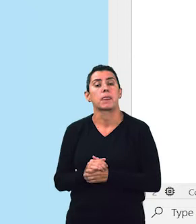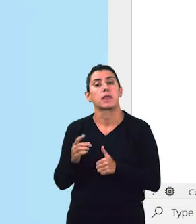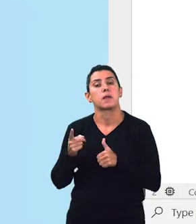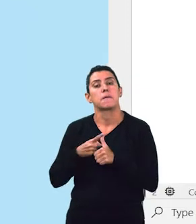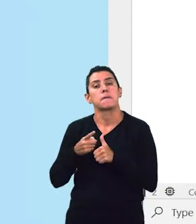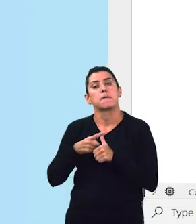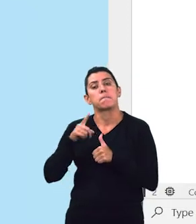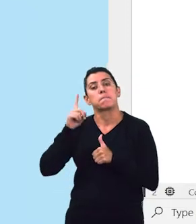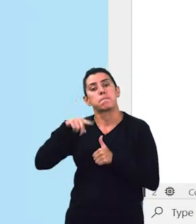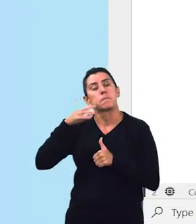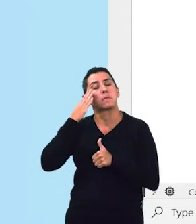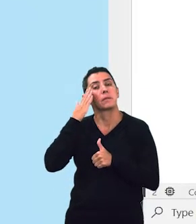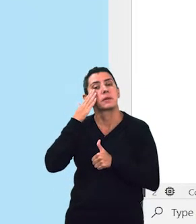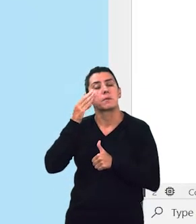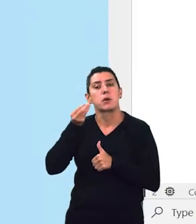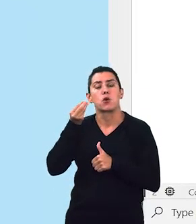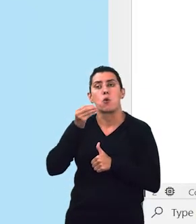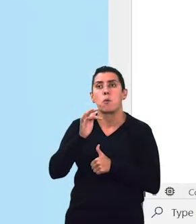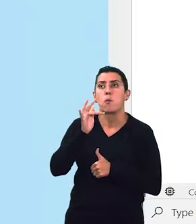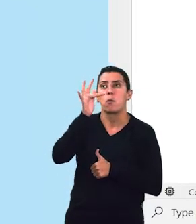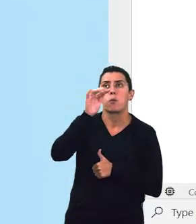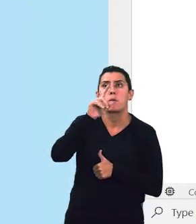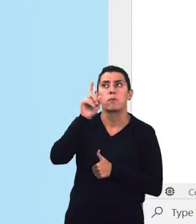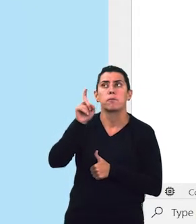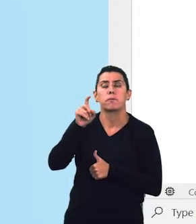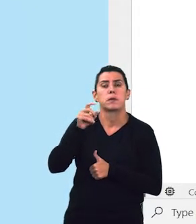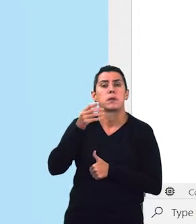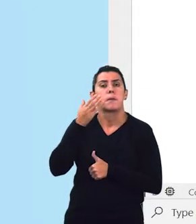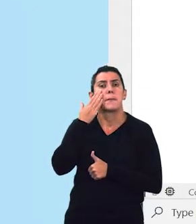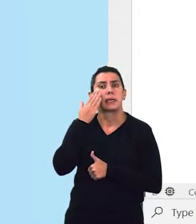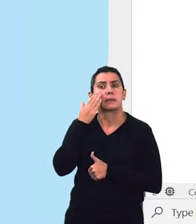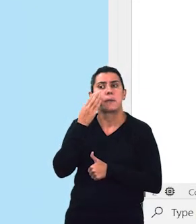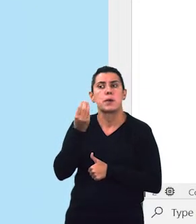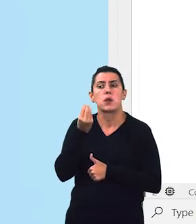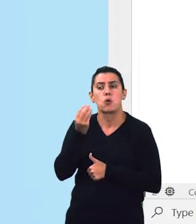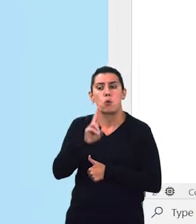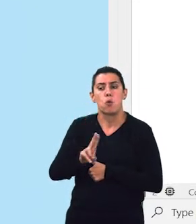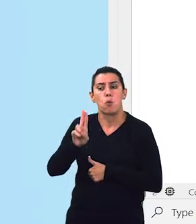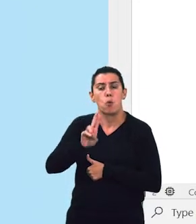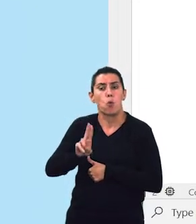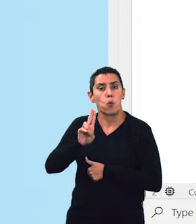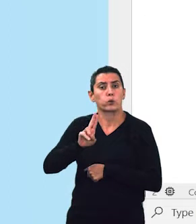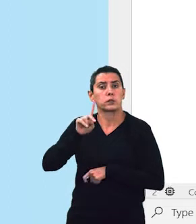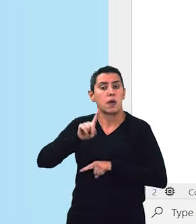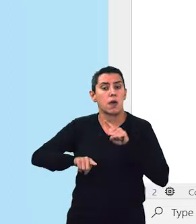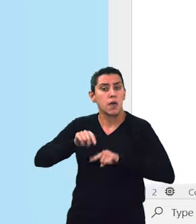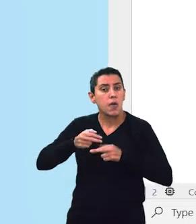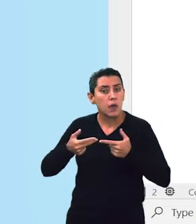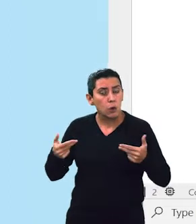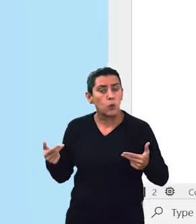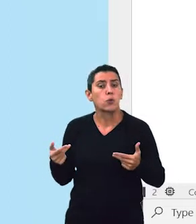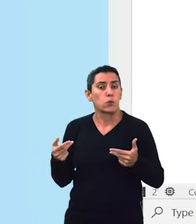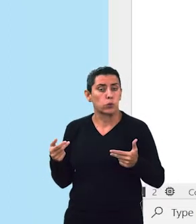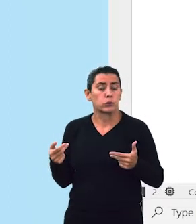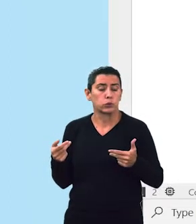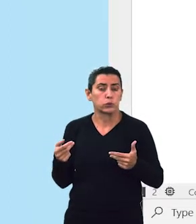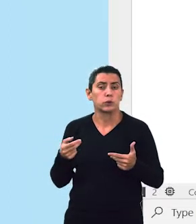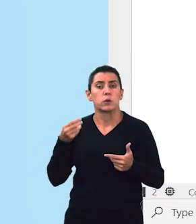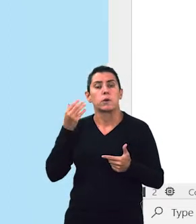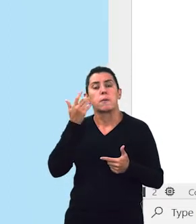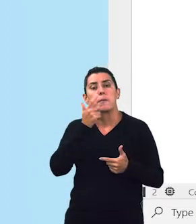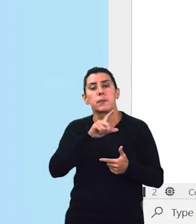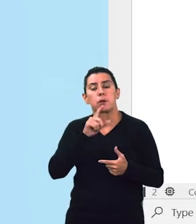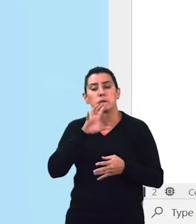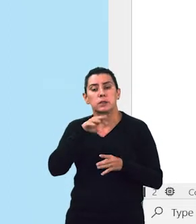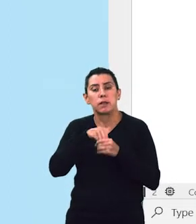de uma determinada situação, consumo de recursos de combustível de um